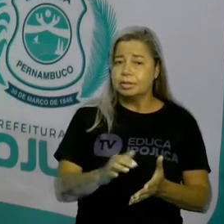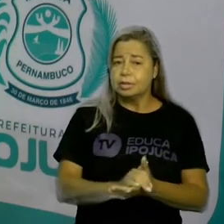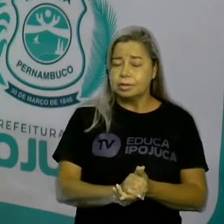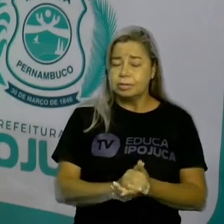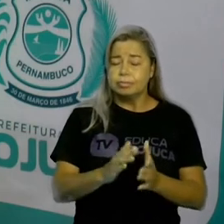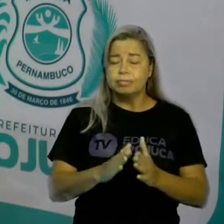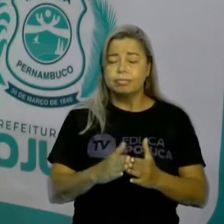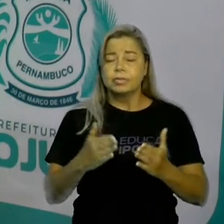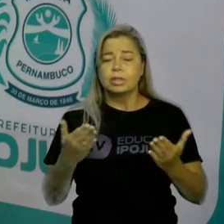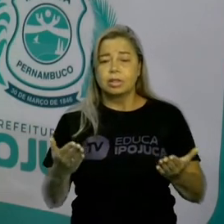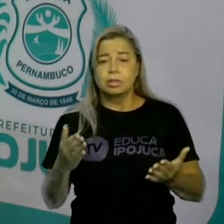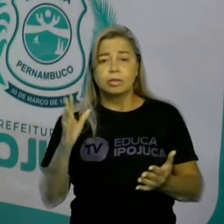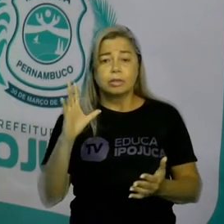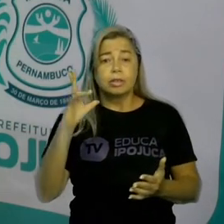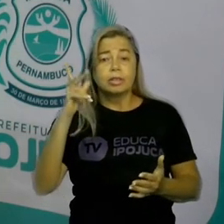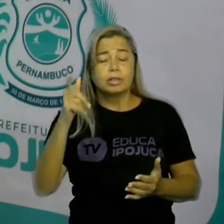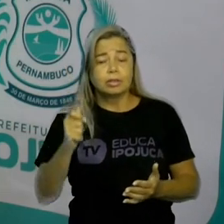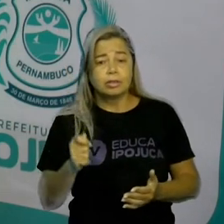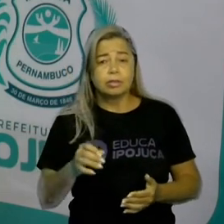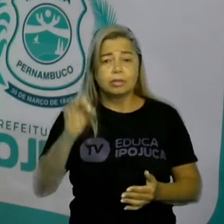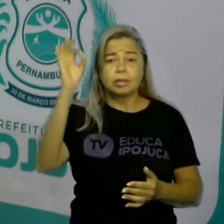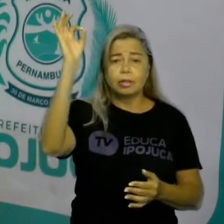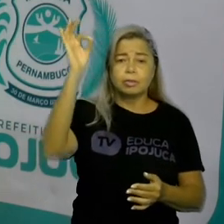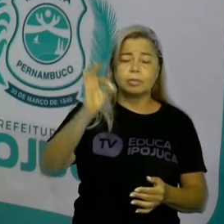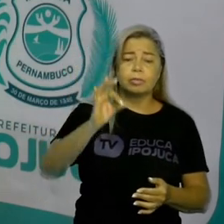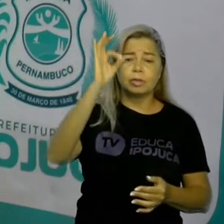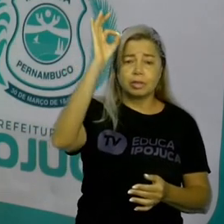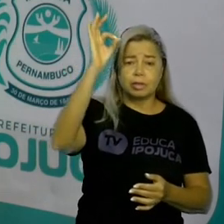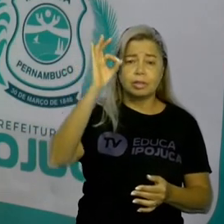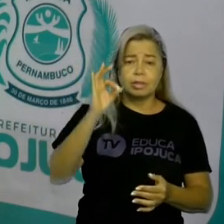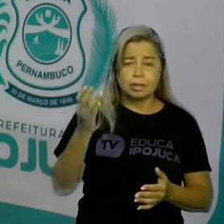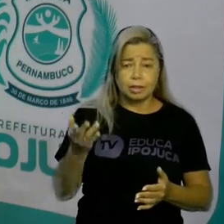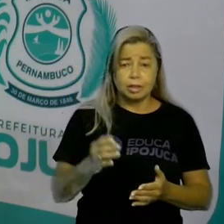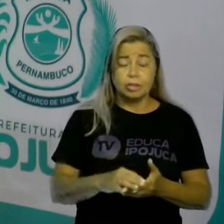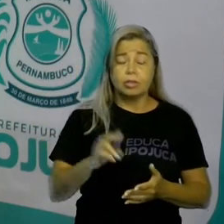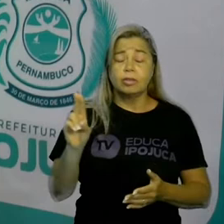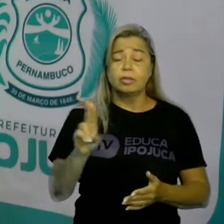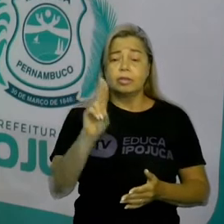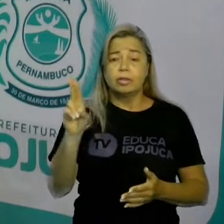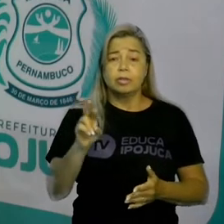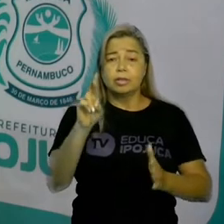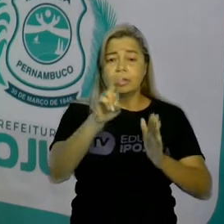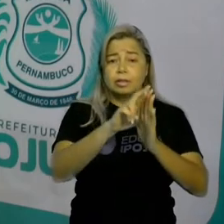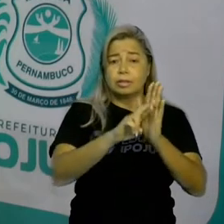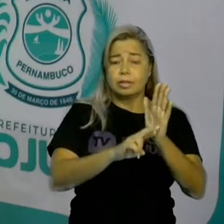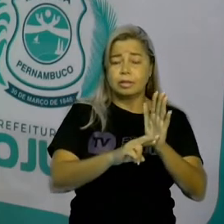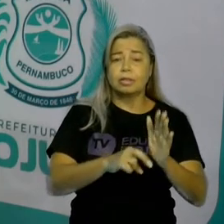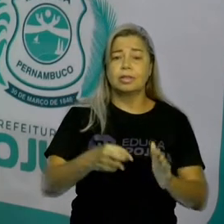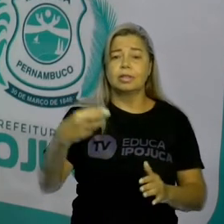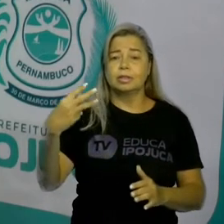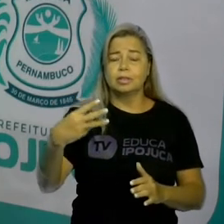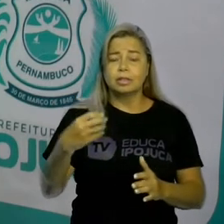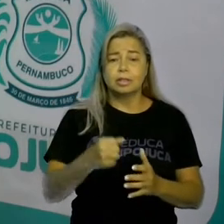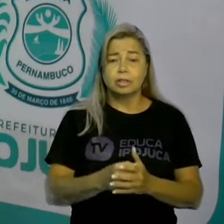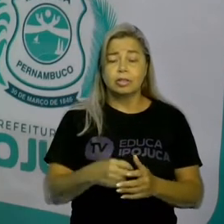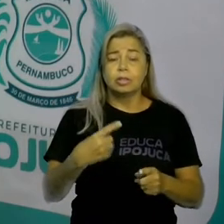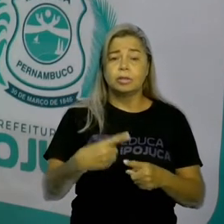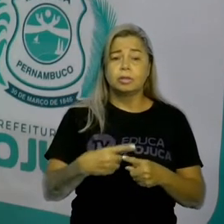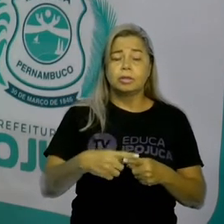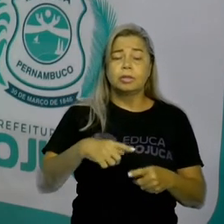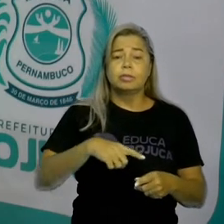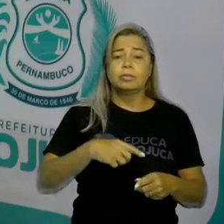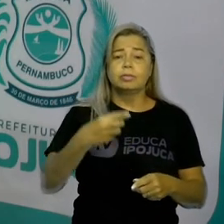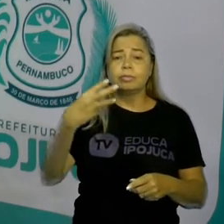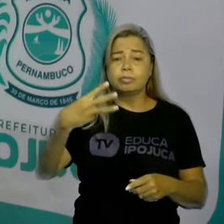vamos resolver essas porcentagens com um método chamado regra de 3. Onde temos três valores